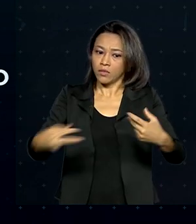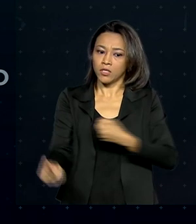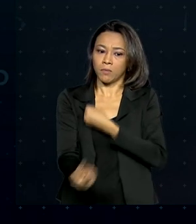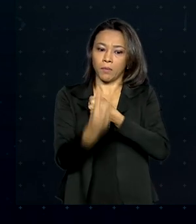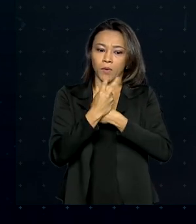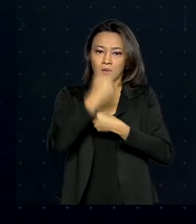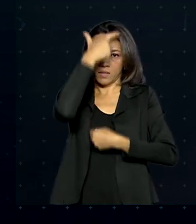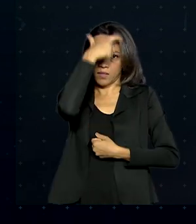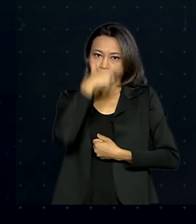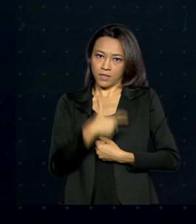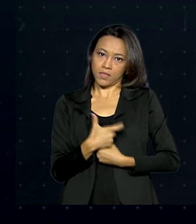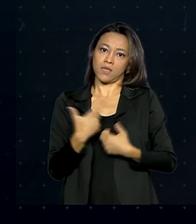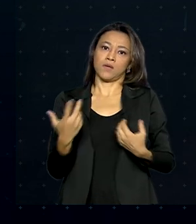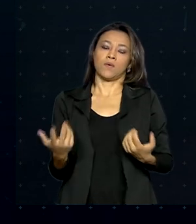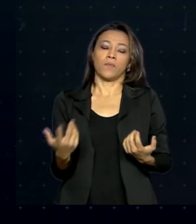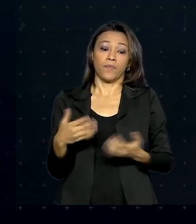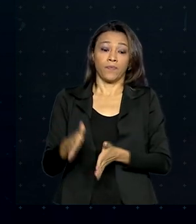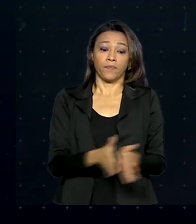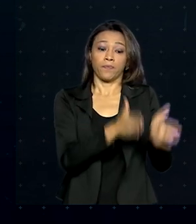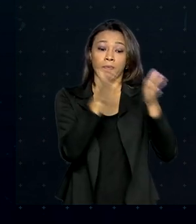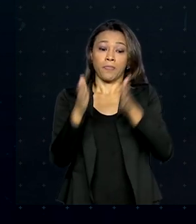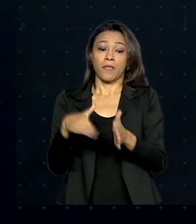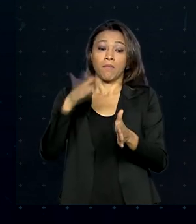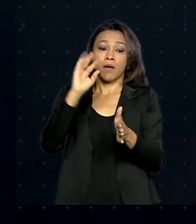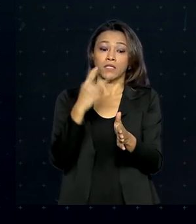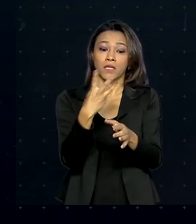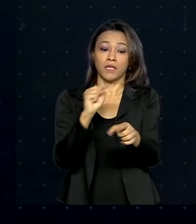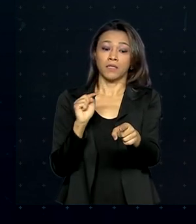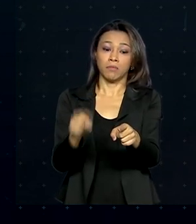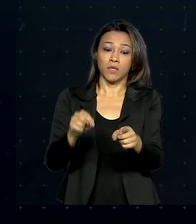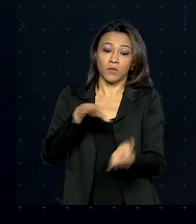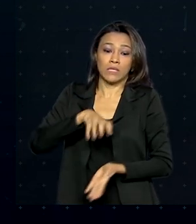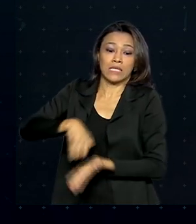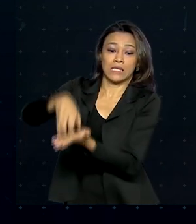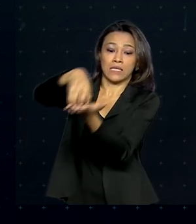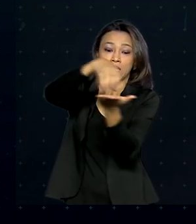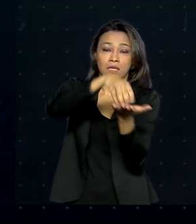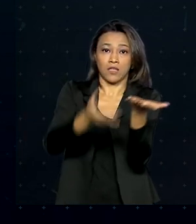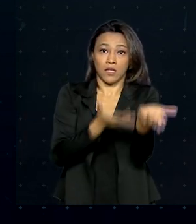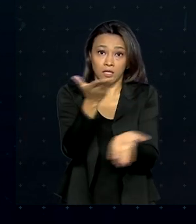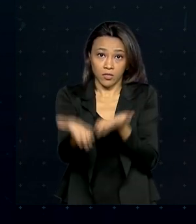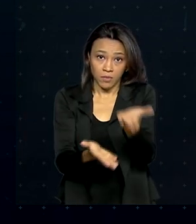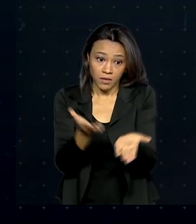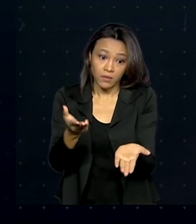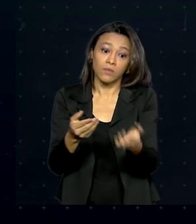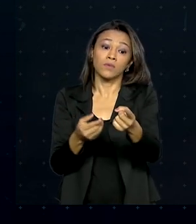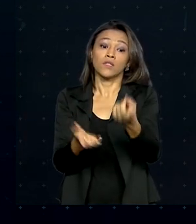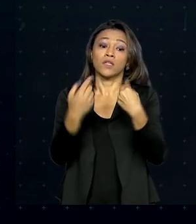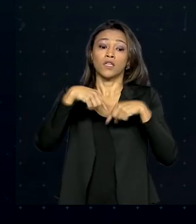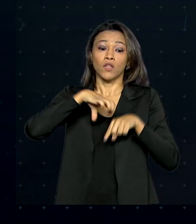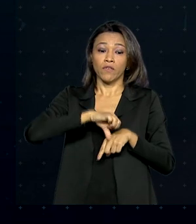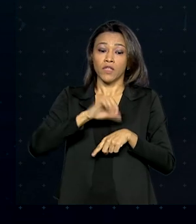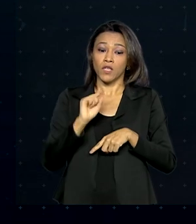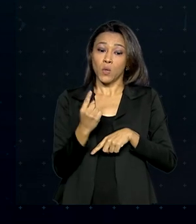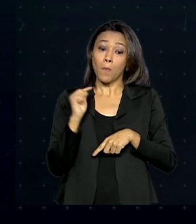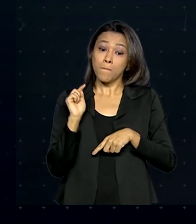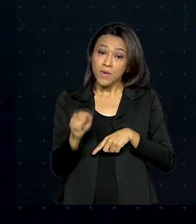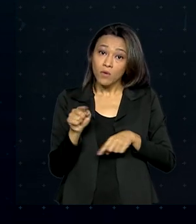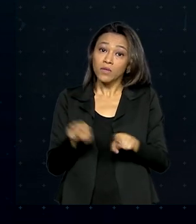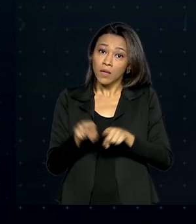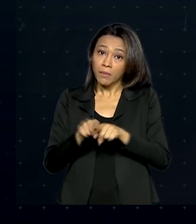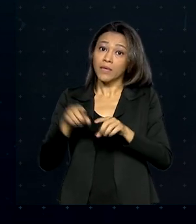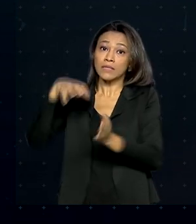Mais de 3 mil centros de atendimento e 91 centros comunitários foram credenciados para o